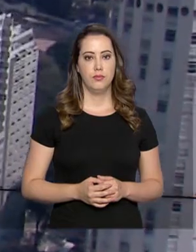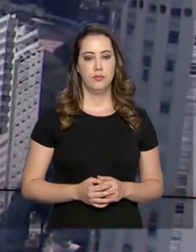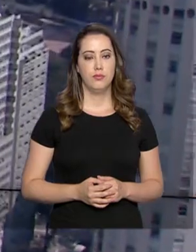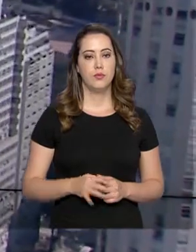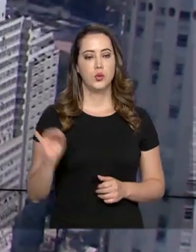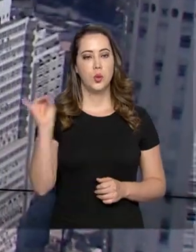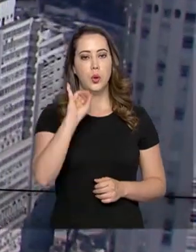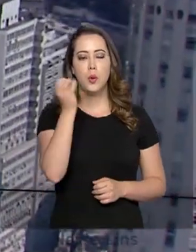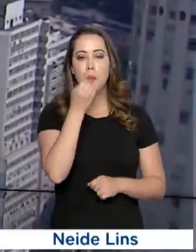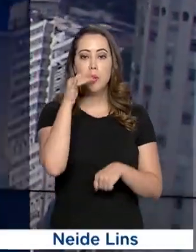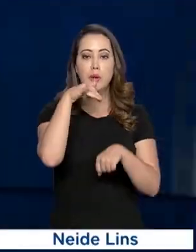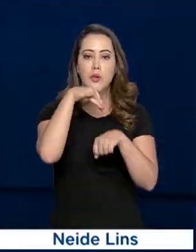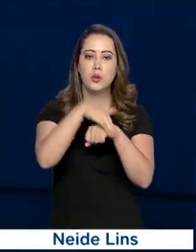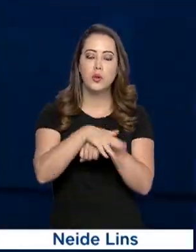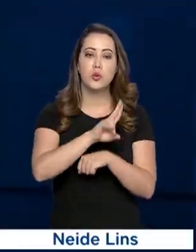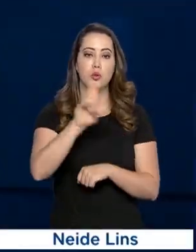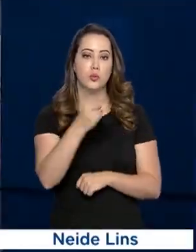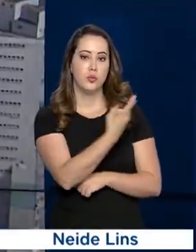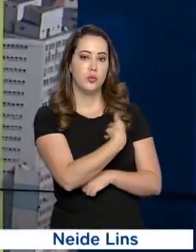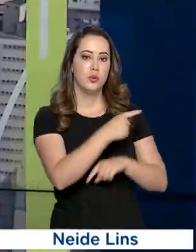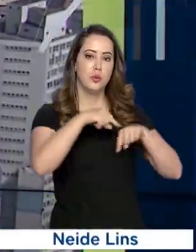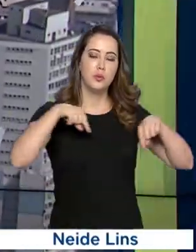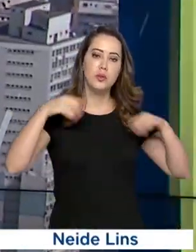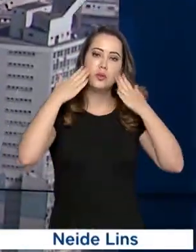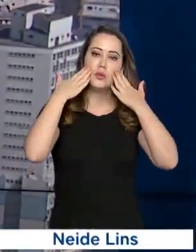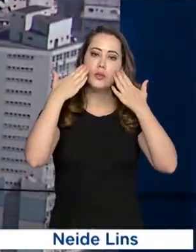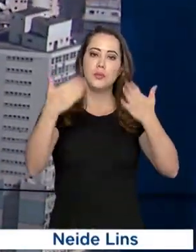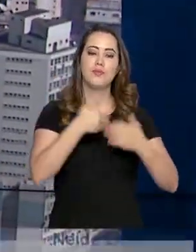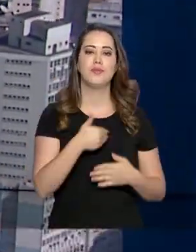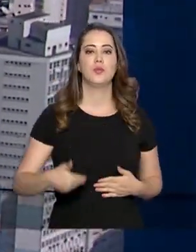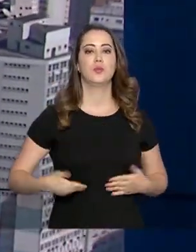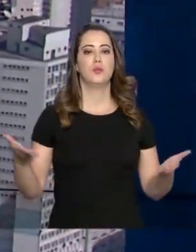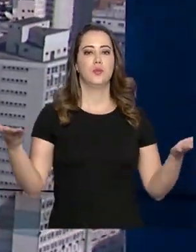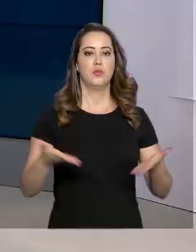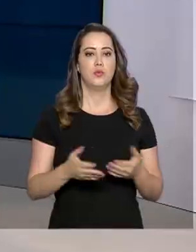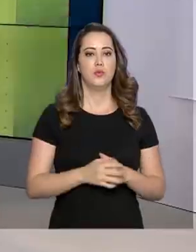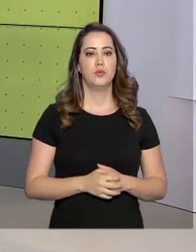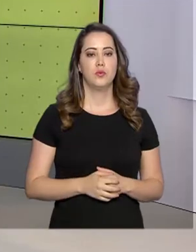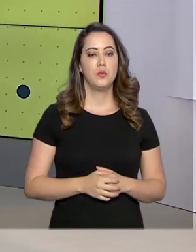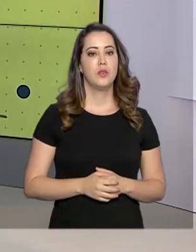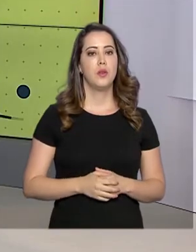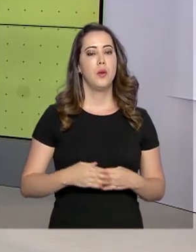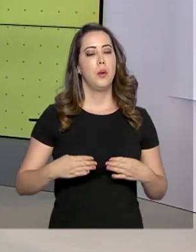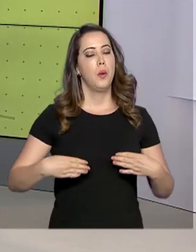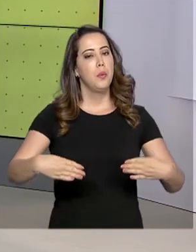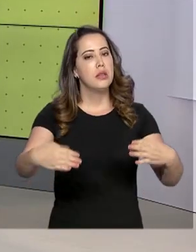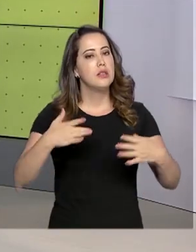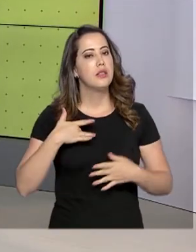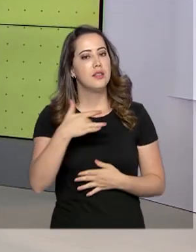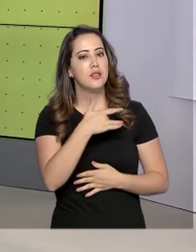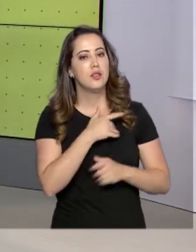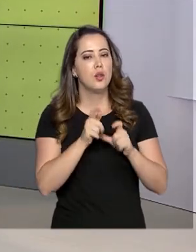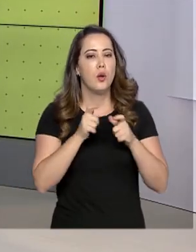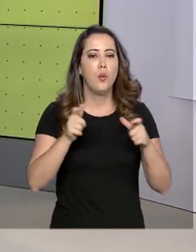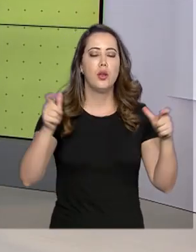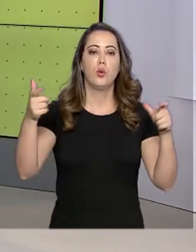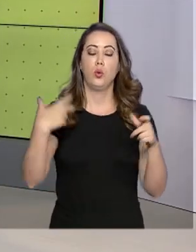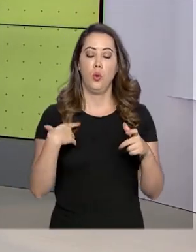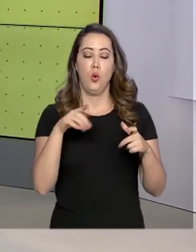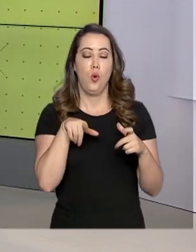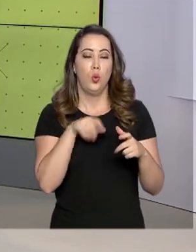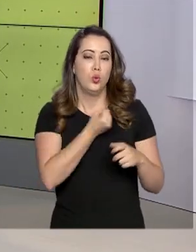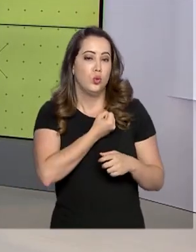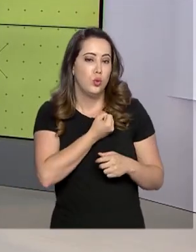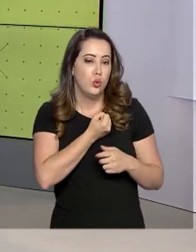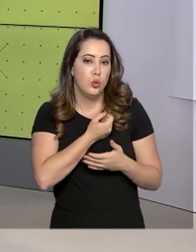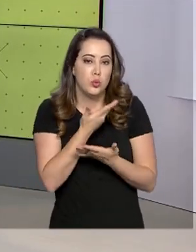Olá, boa noite, eu sou Roberto Camargo e já estamos de volta com o Governo Agora. O Ministério da Saúde ampliou o número de leitos